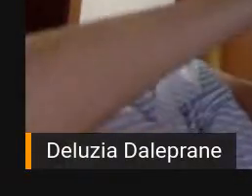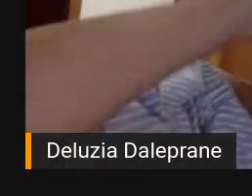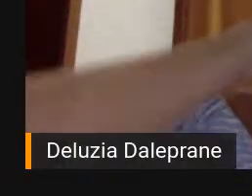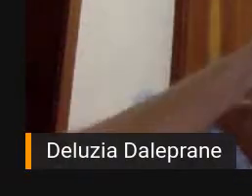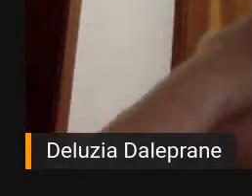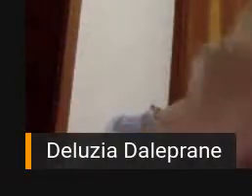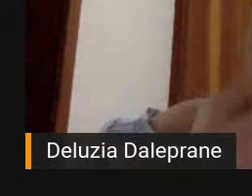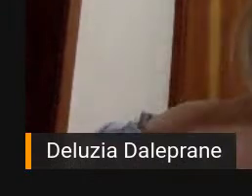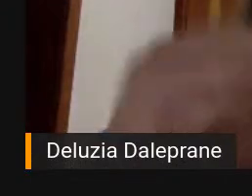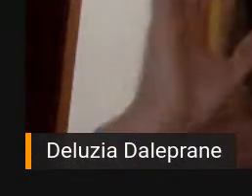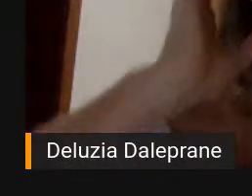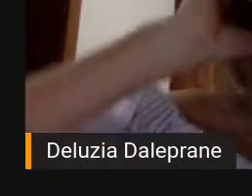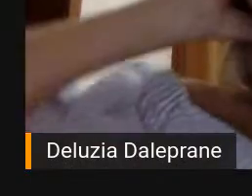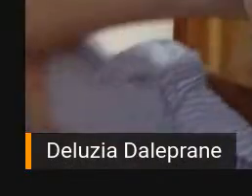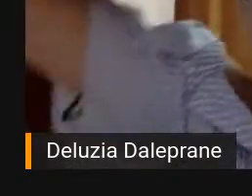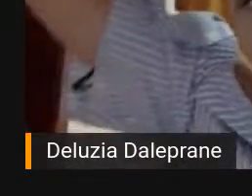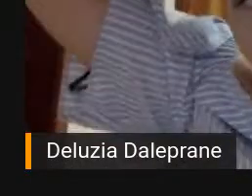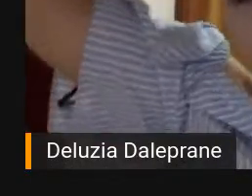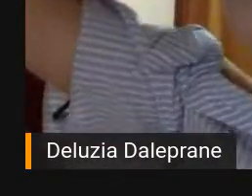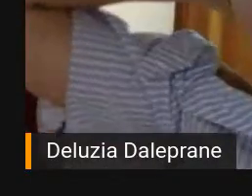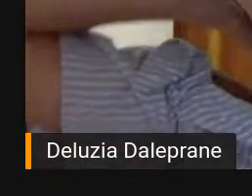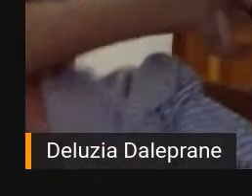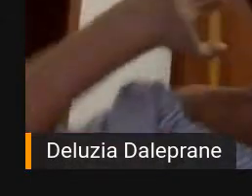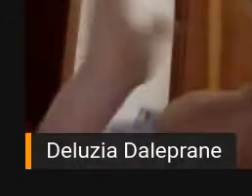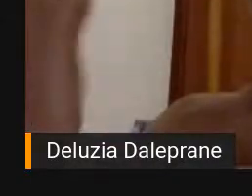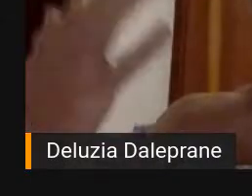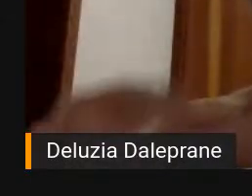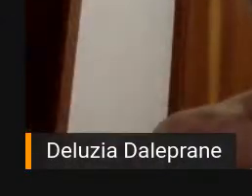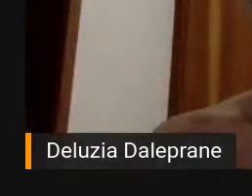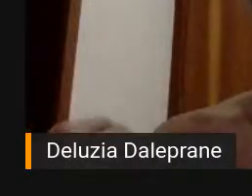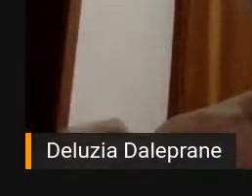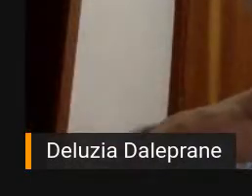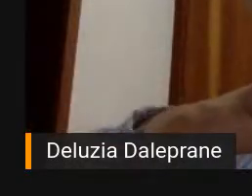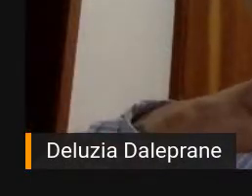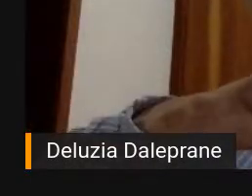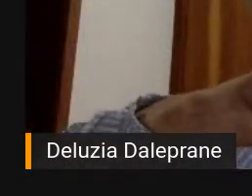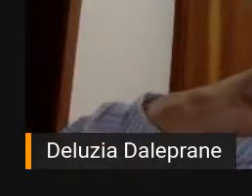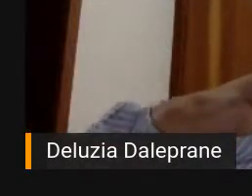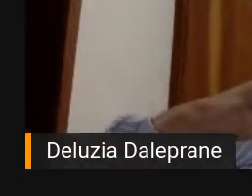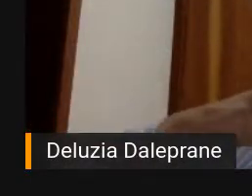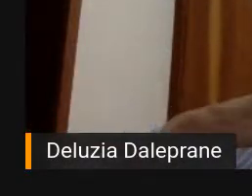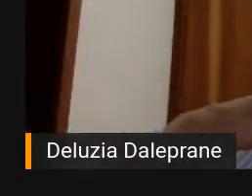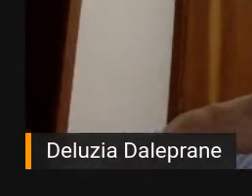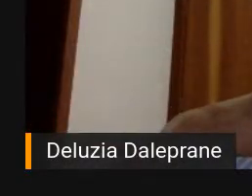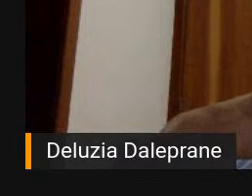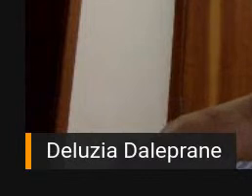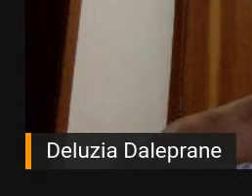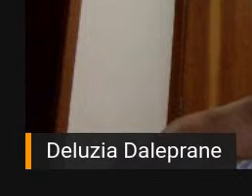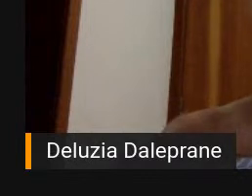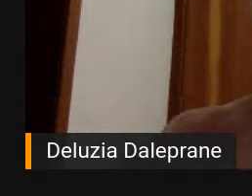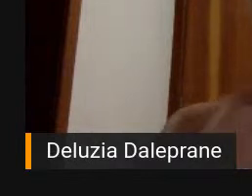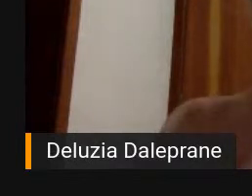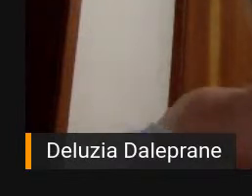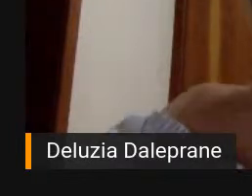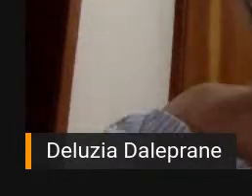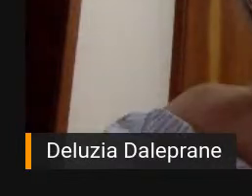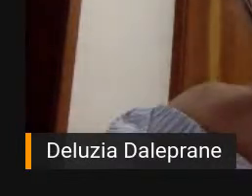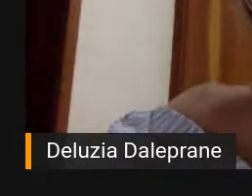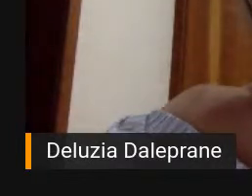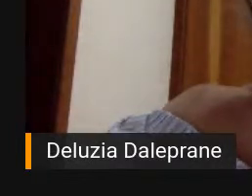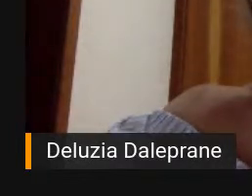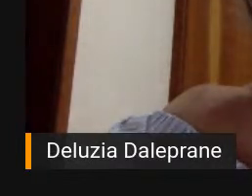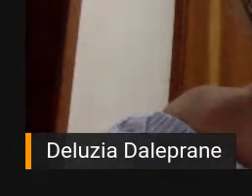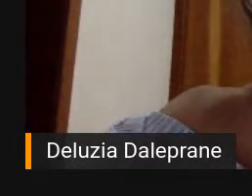Com umas luzes também Cabelo longo Estou usando hoje Um